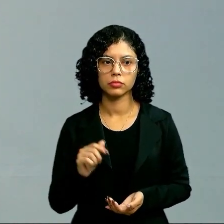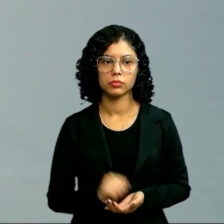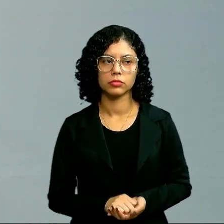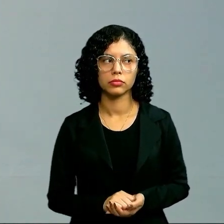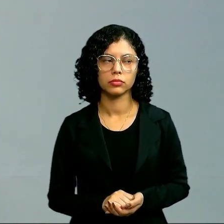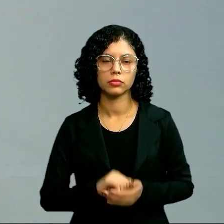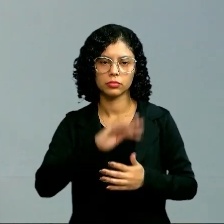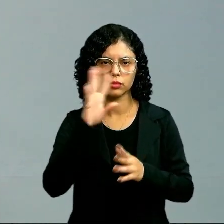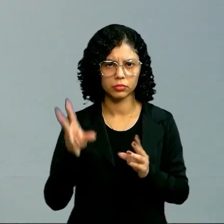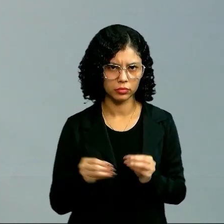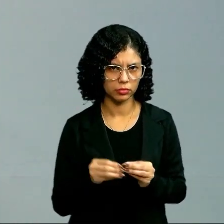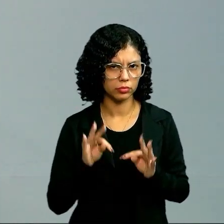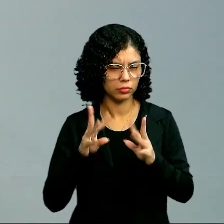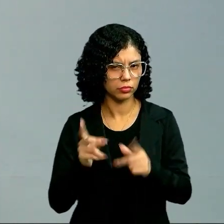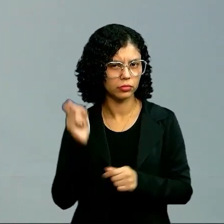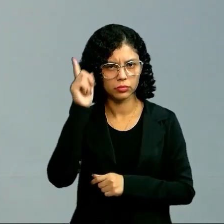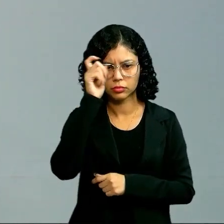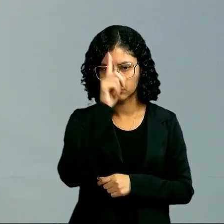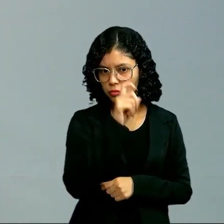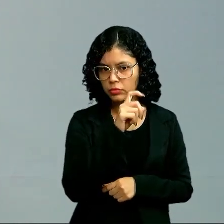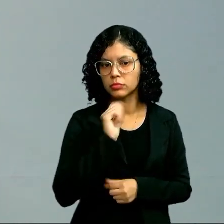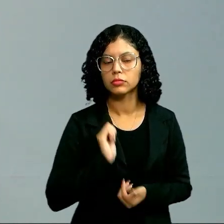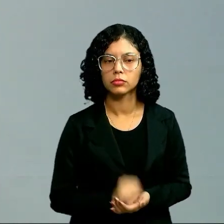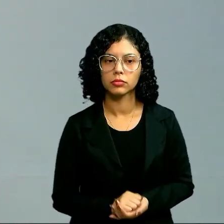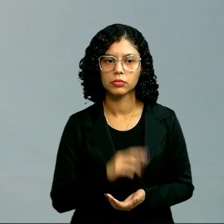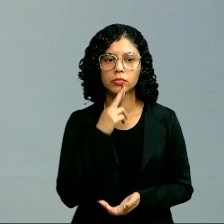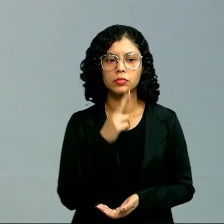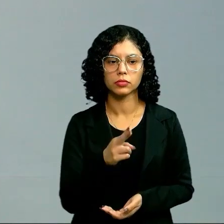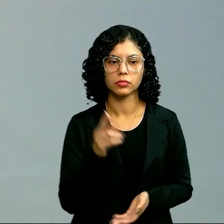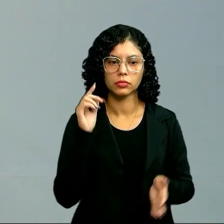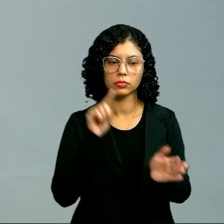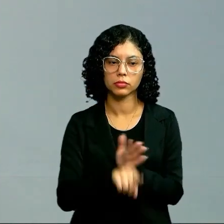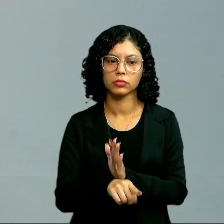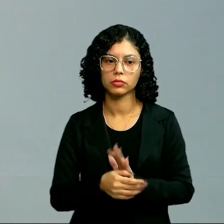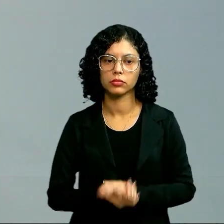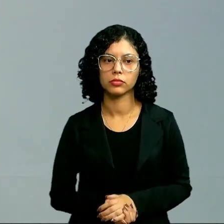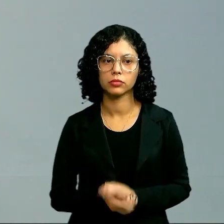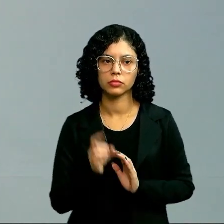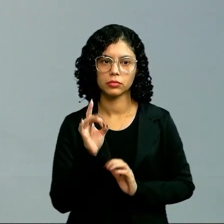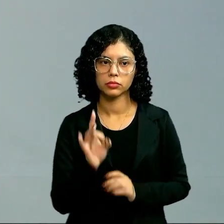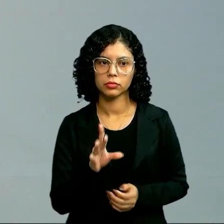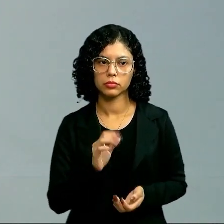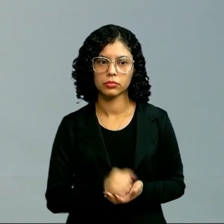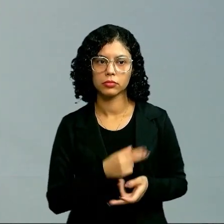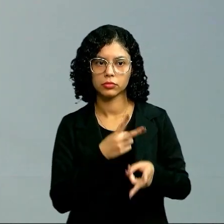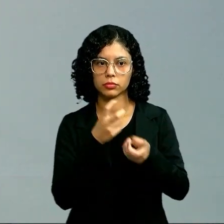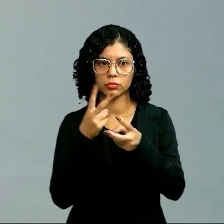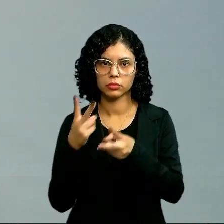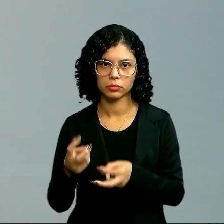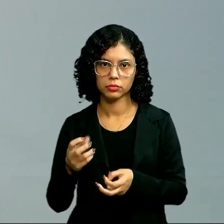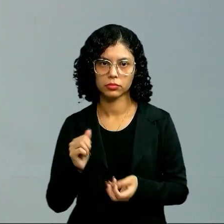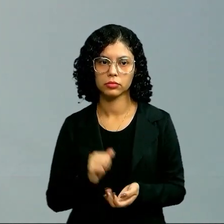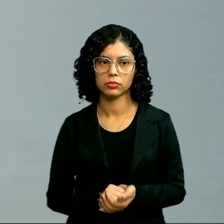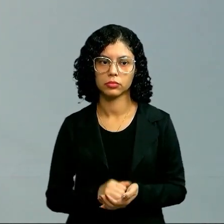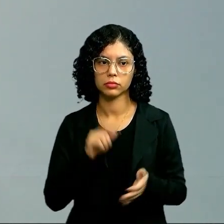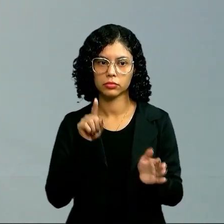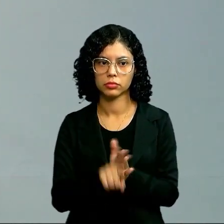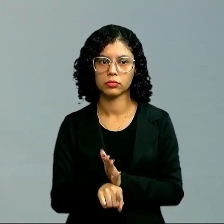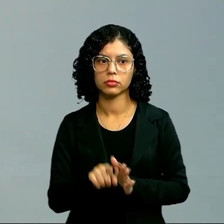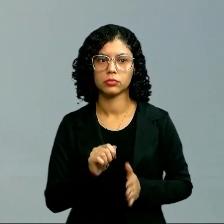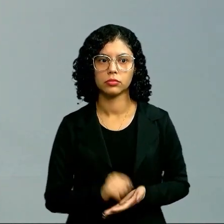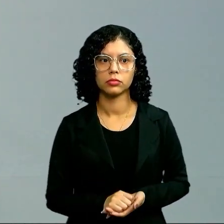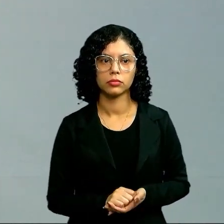complexidade da gente resolver uma questão dessa. É só observar a questão